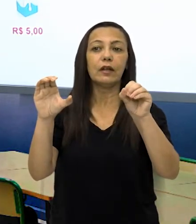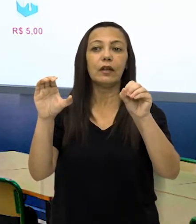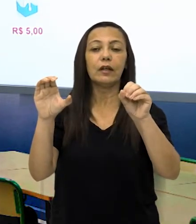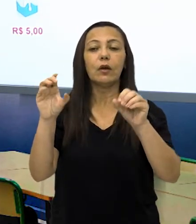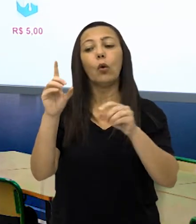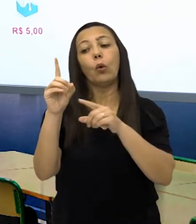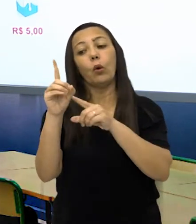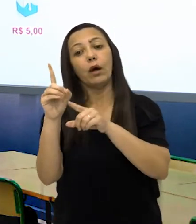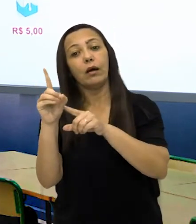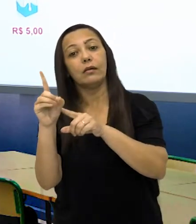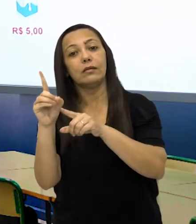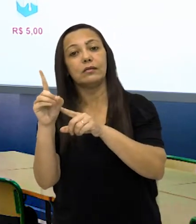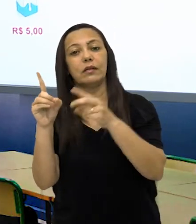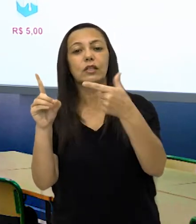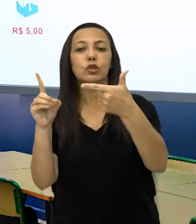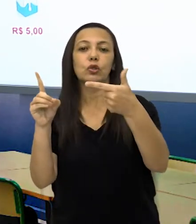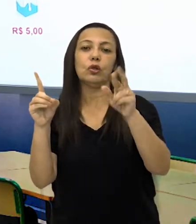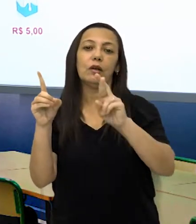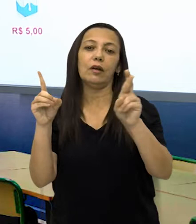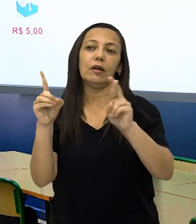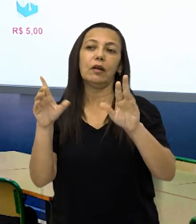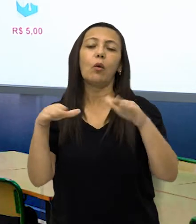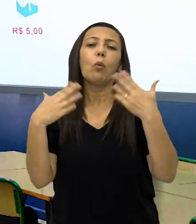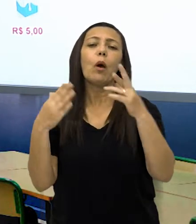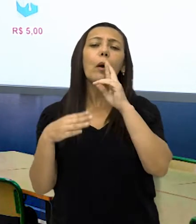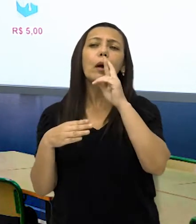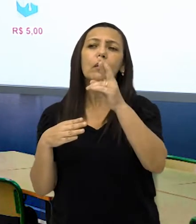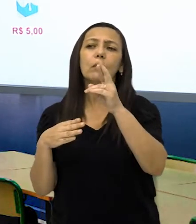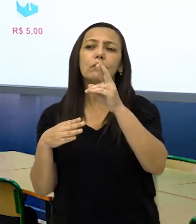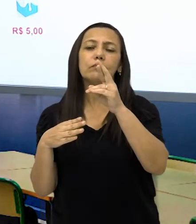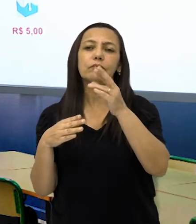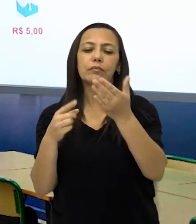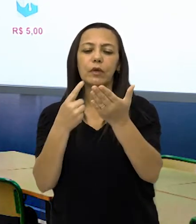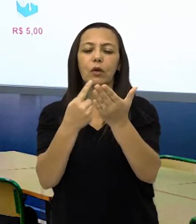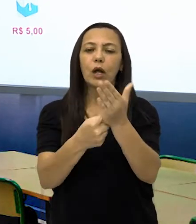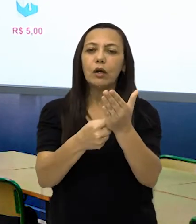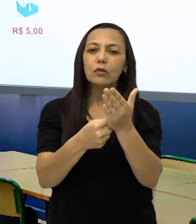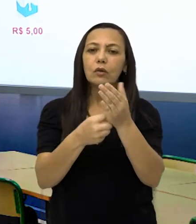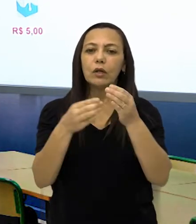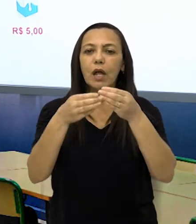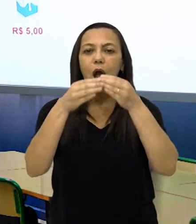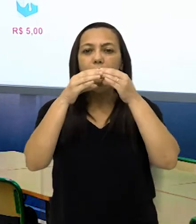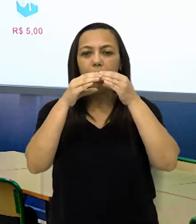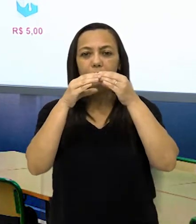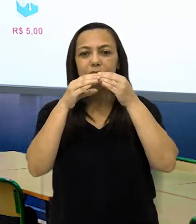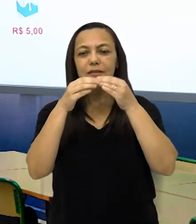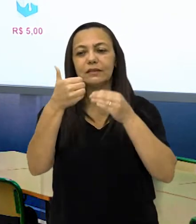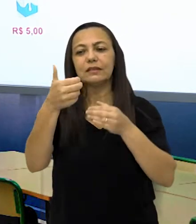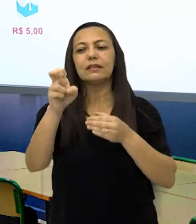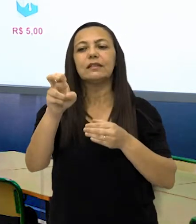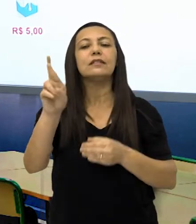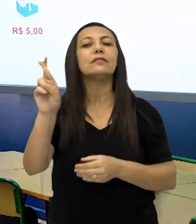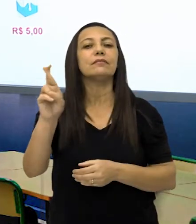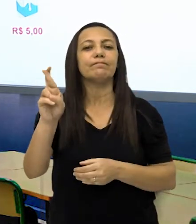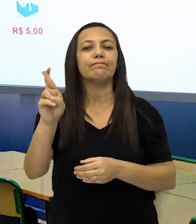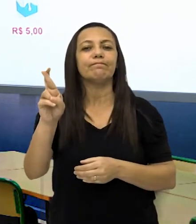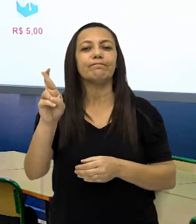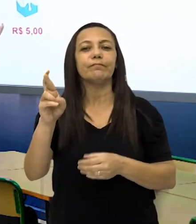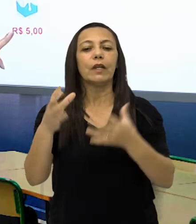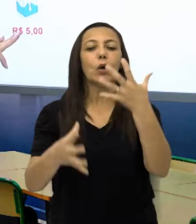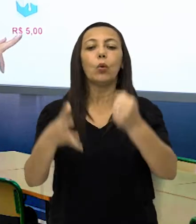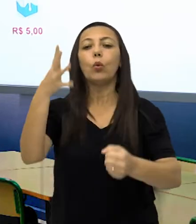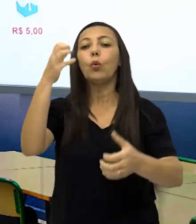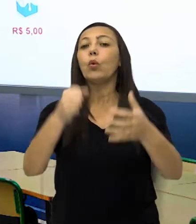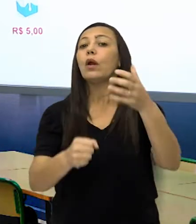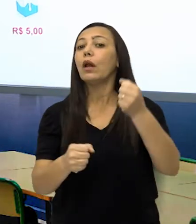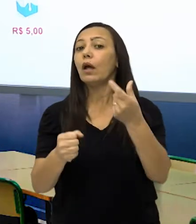alternativa de R$ 2,00. Vamos lá. O cachorro quente e o hambúrguer custa R$,00 e o leite